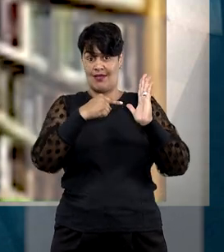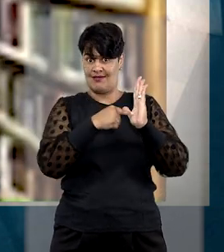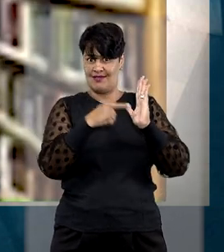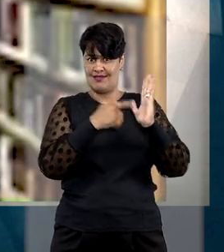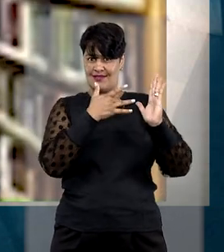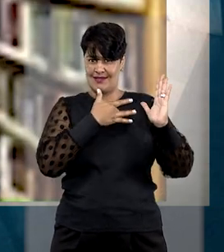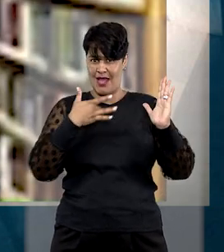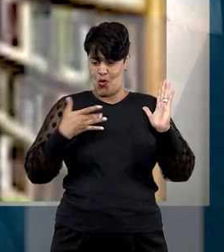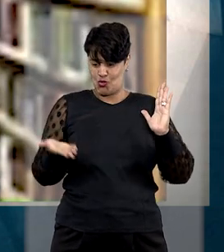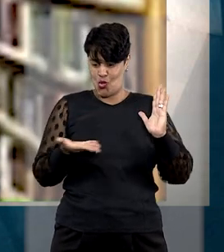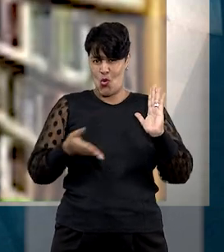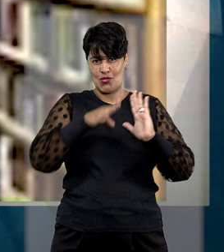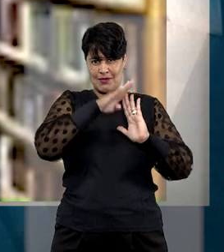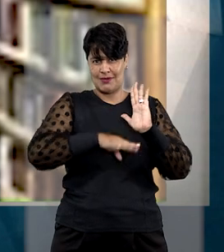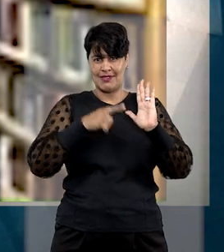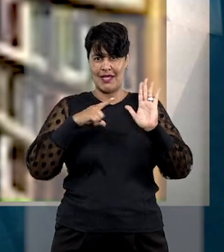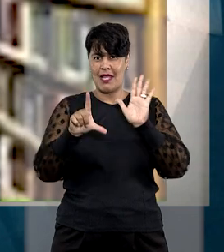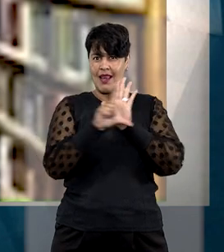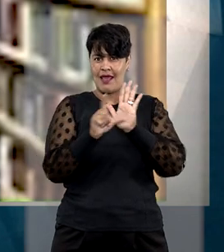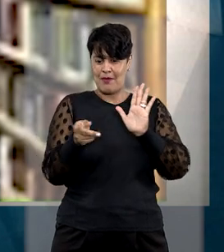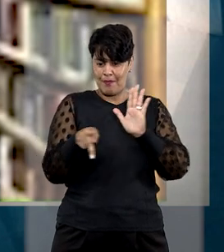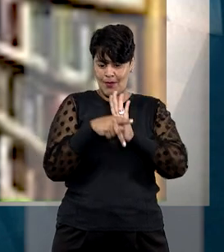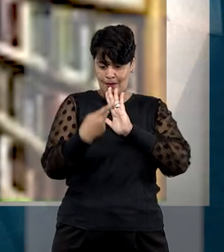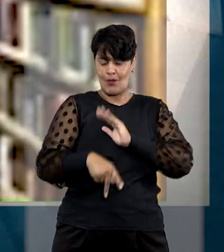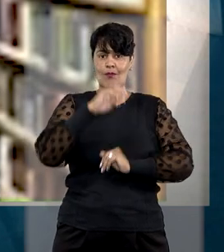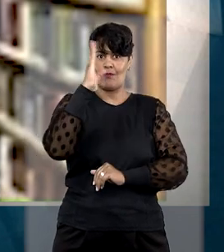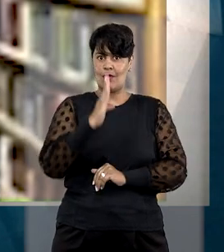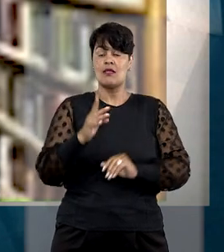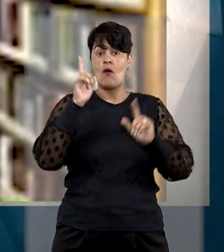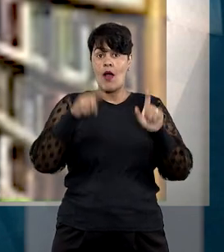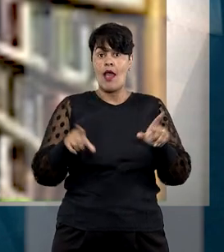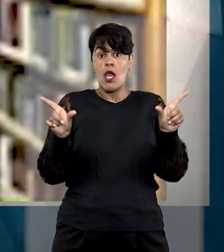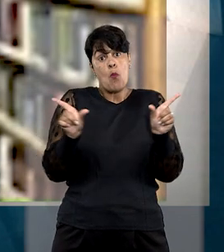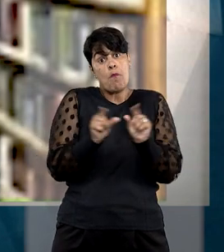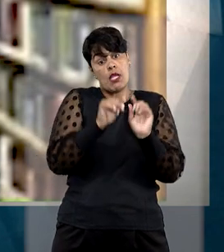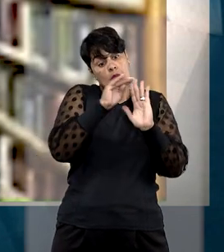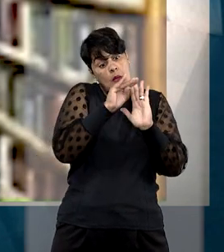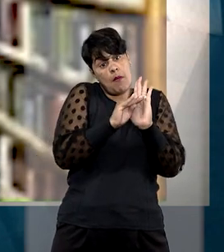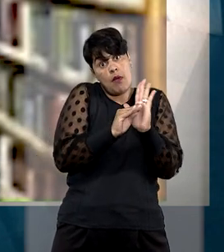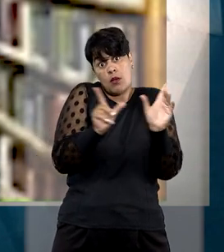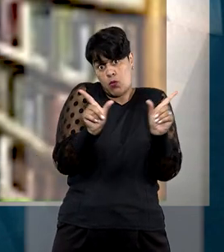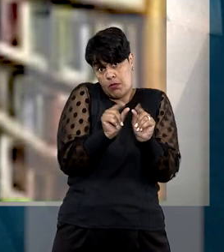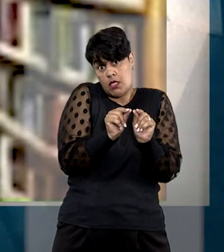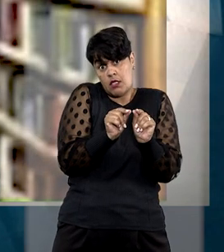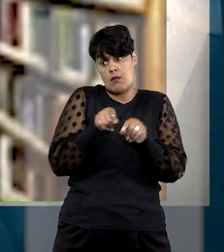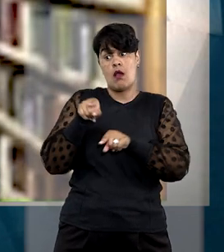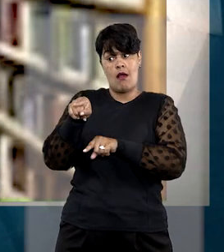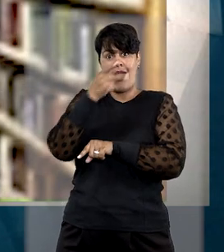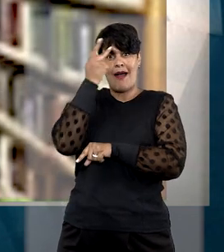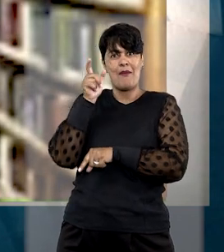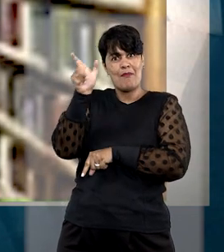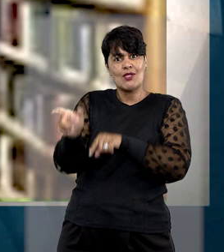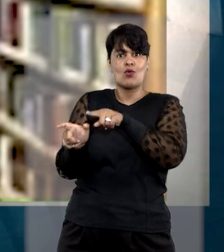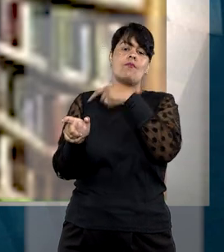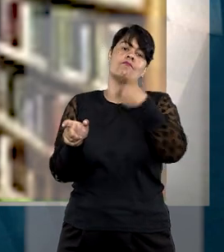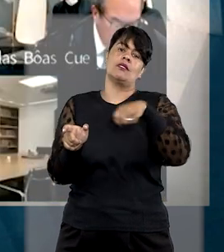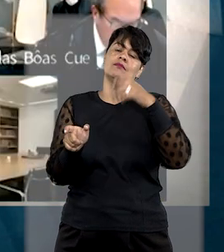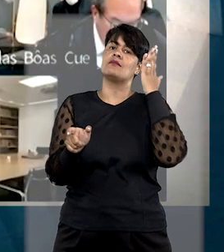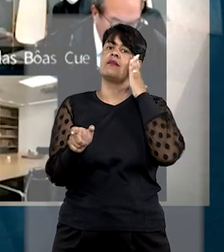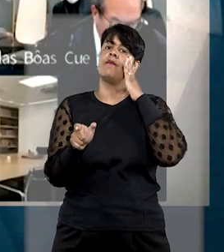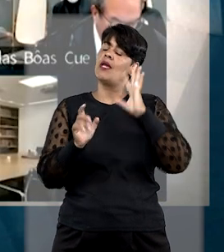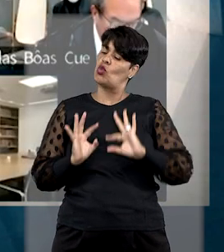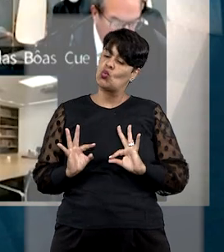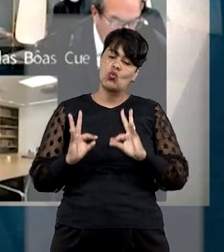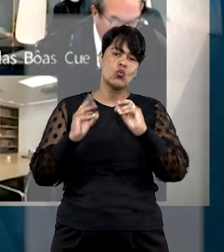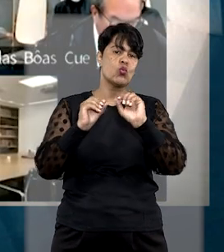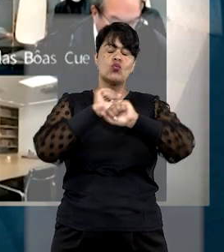adotado pela legislação brasileira é de um rol taxativo mínimo, devendo o consumidor ser esclarecido dessa limitação em